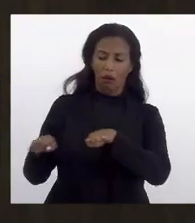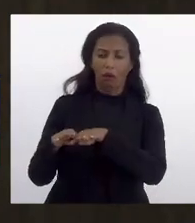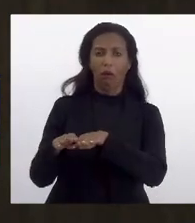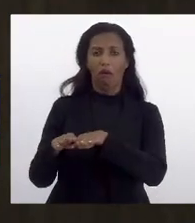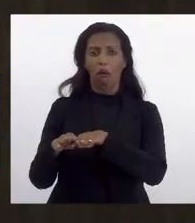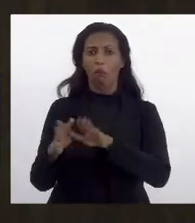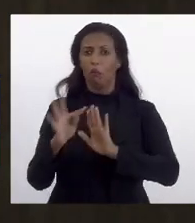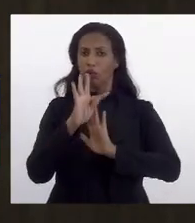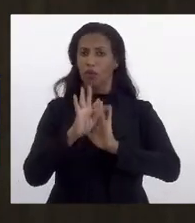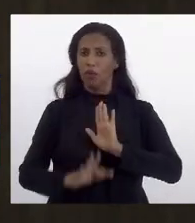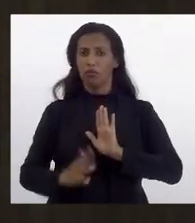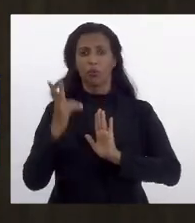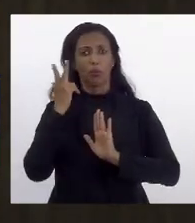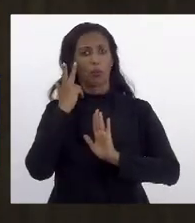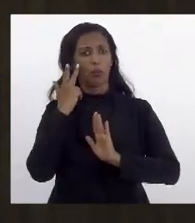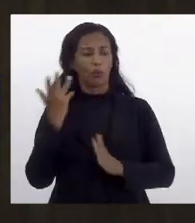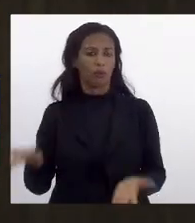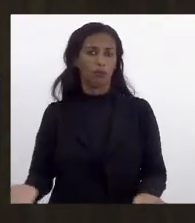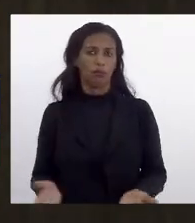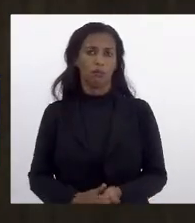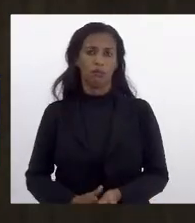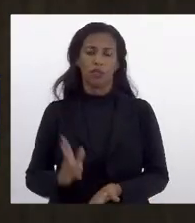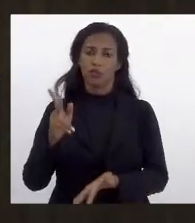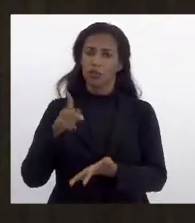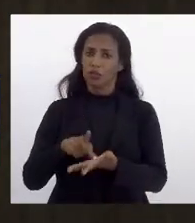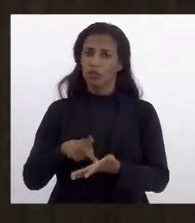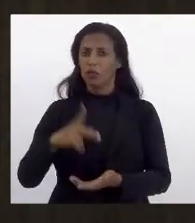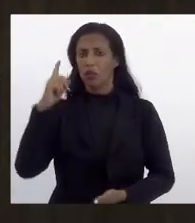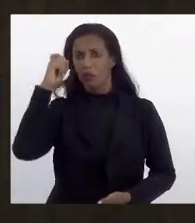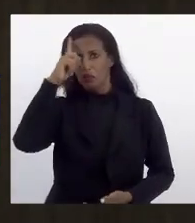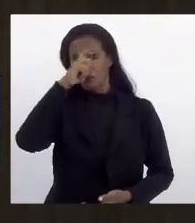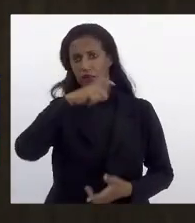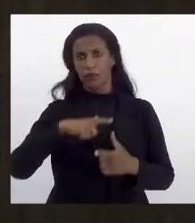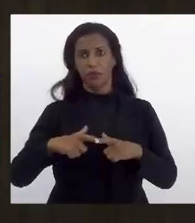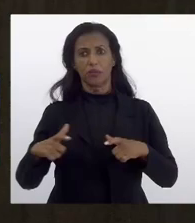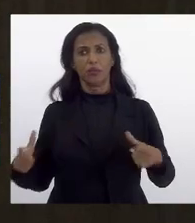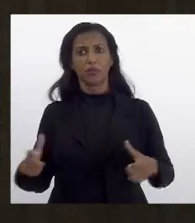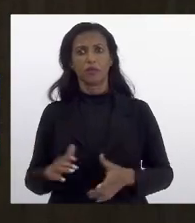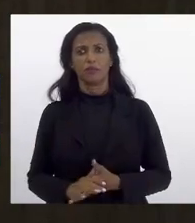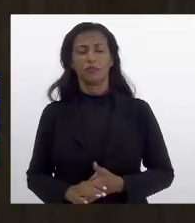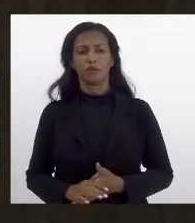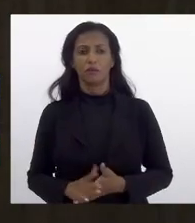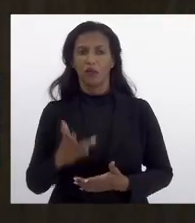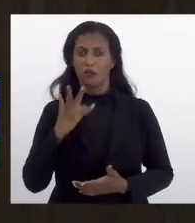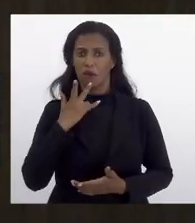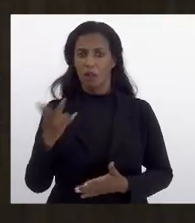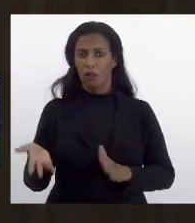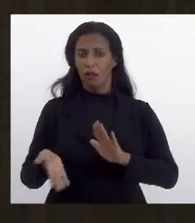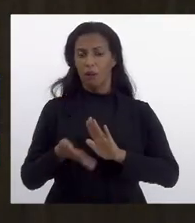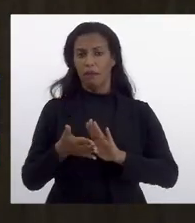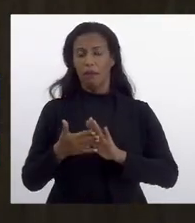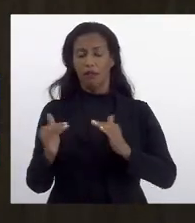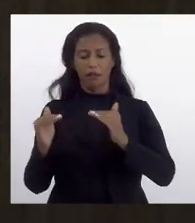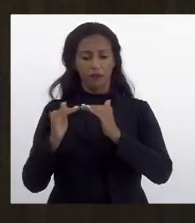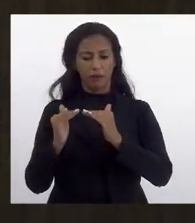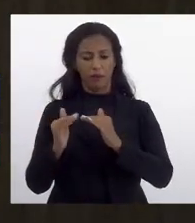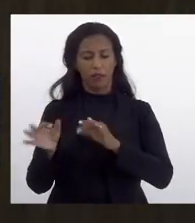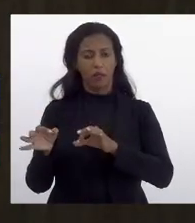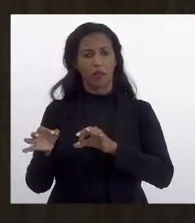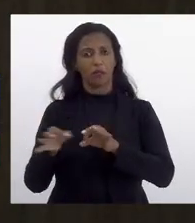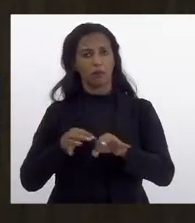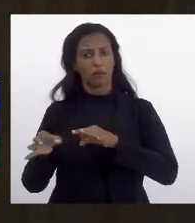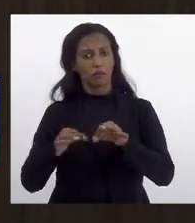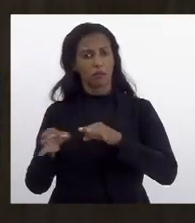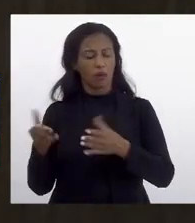chegar a um texto comum, mas de fato a dificuldade é grande. Dito isso, parecer favorável o projeto é